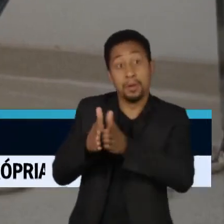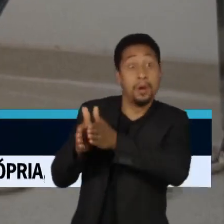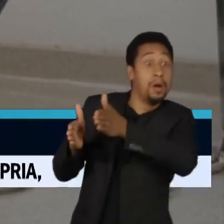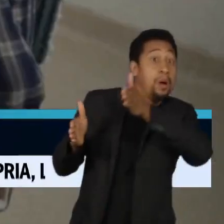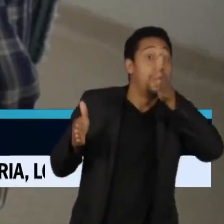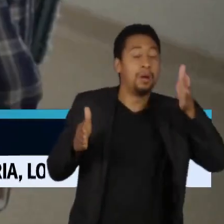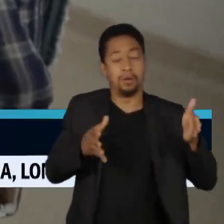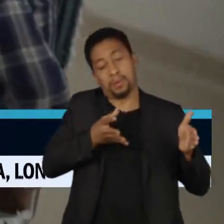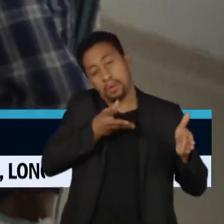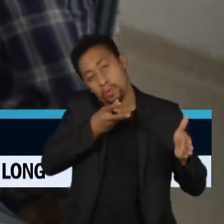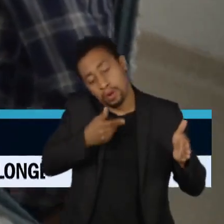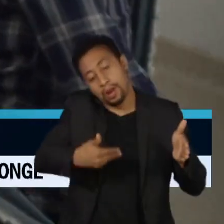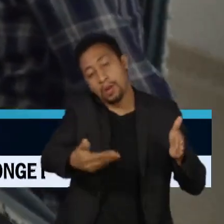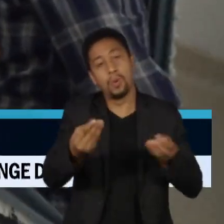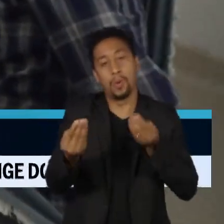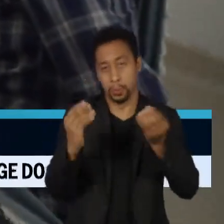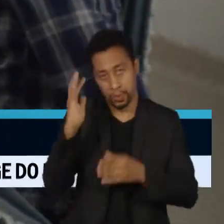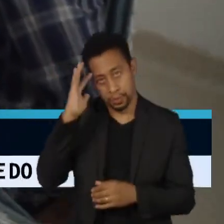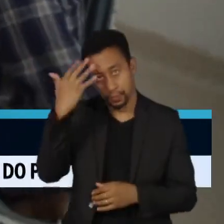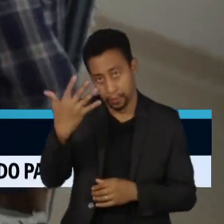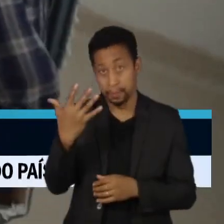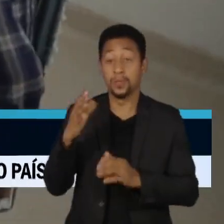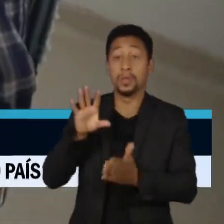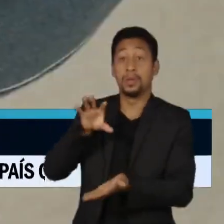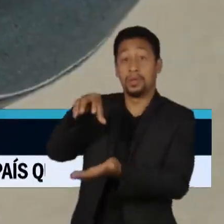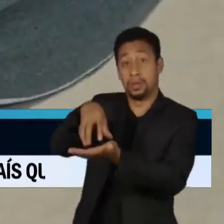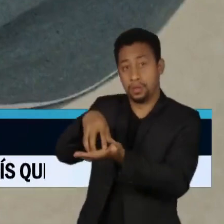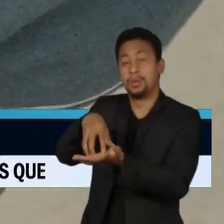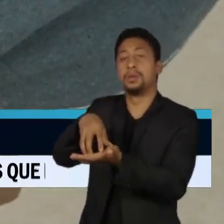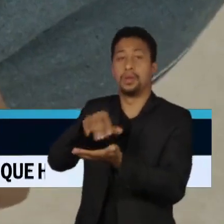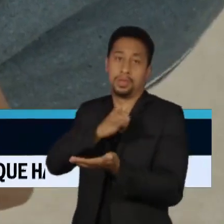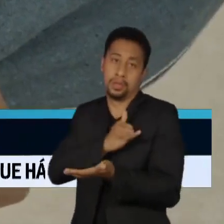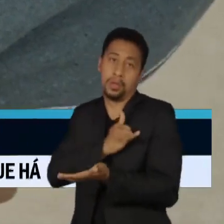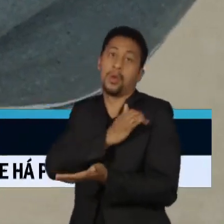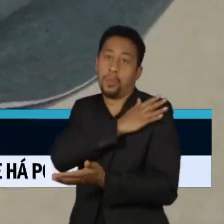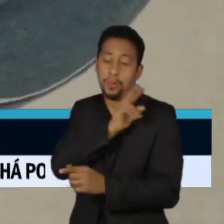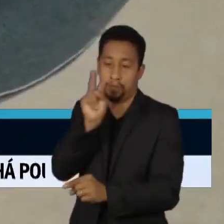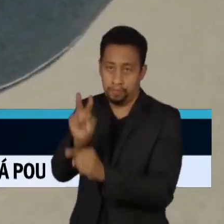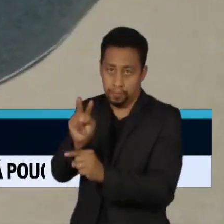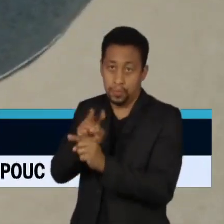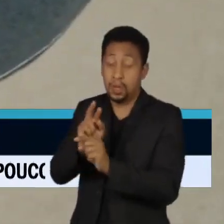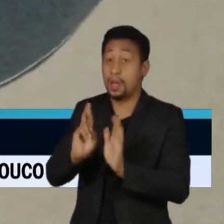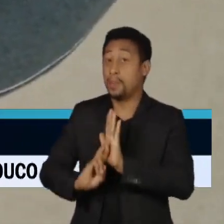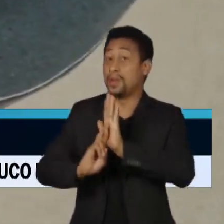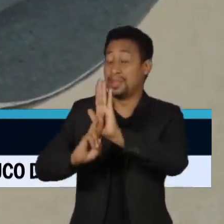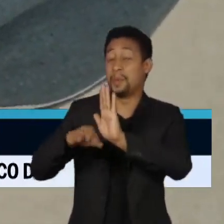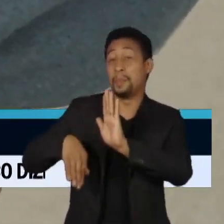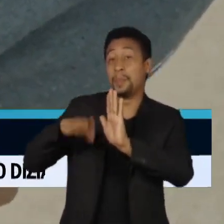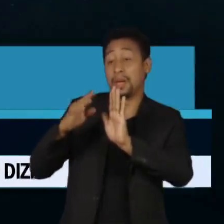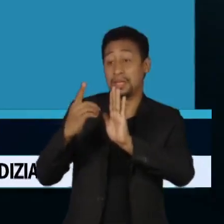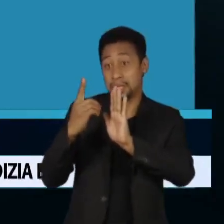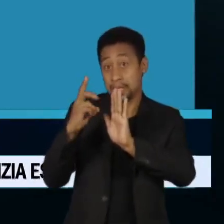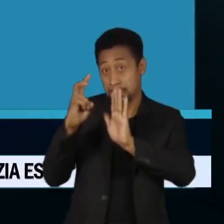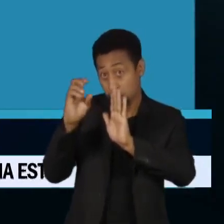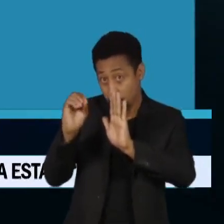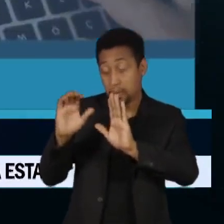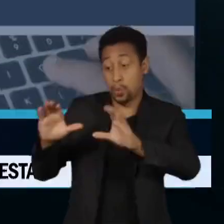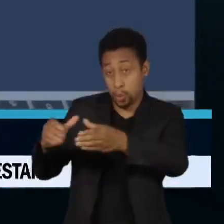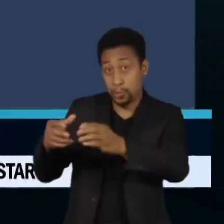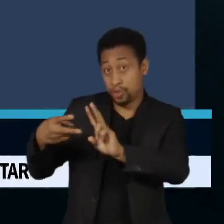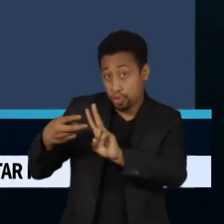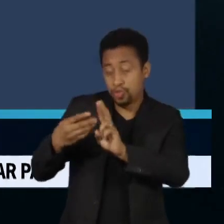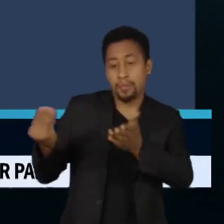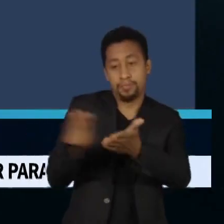Associação Yanomami, que representa mais de 150 comunidades indígenas, entrou com a ação no STF para impedir que garimpeiros